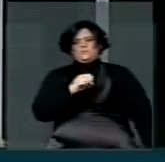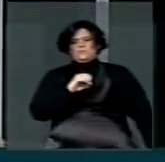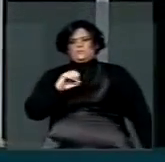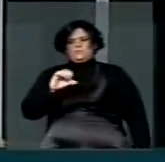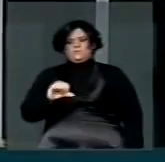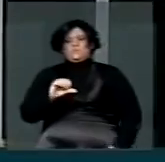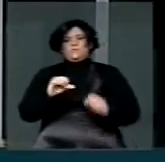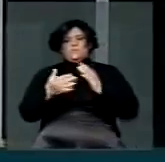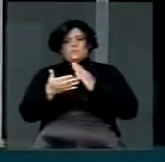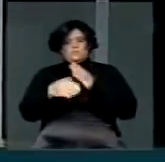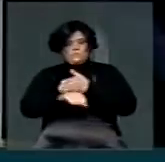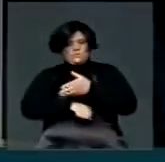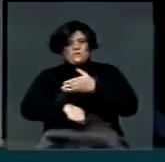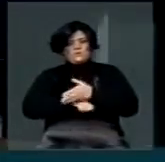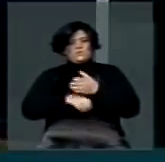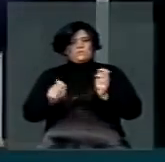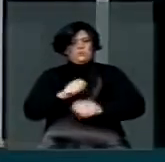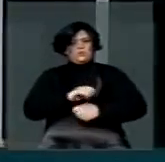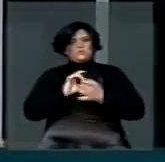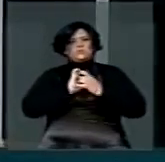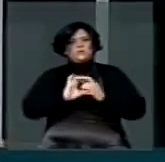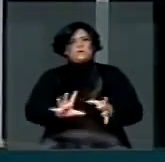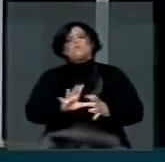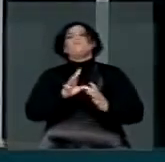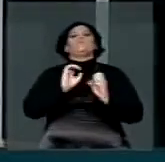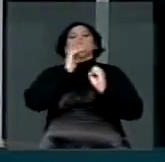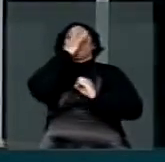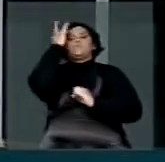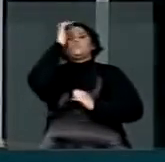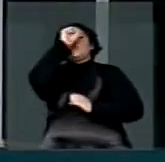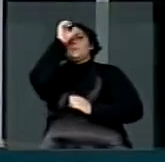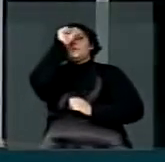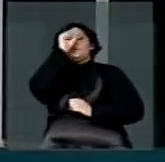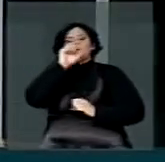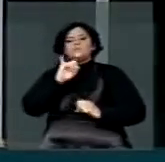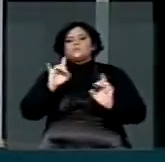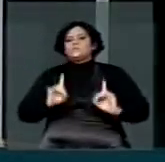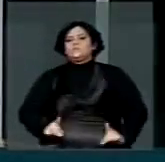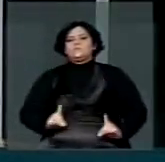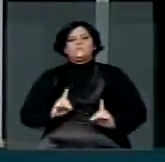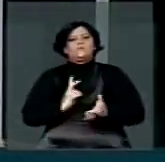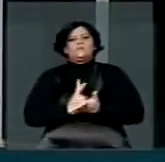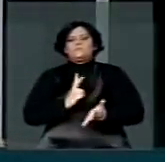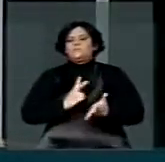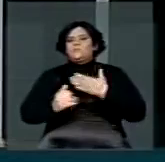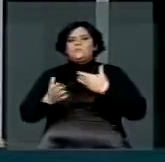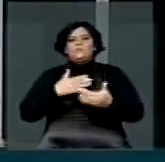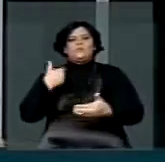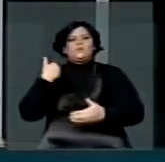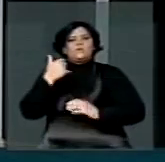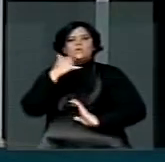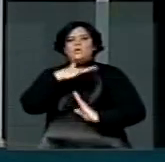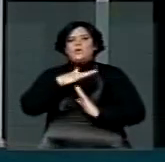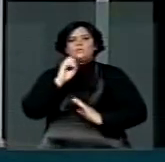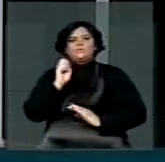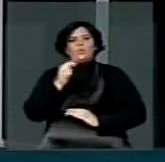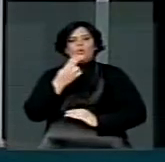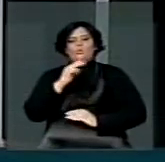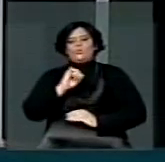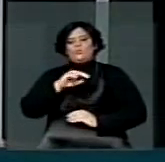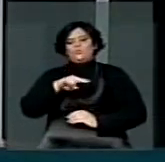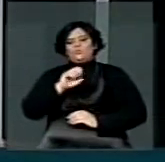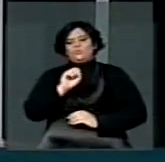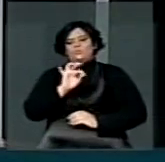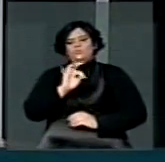acesso à educação especializada para portadores de deficiência sem limite de idade ou nível de instrução.